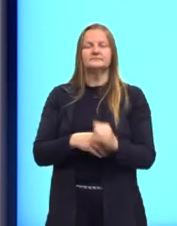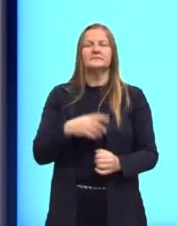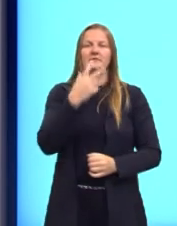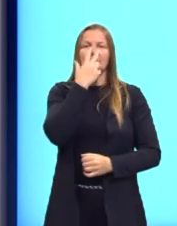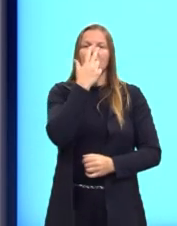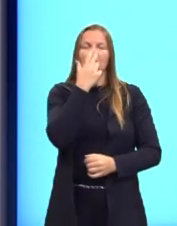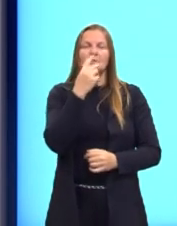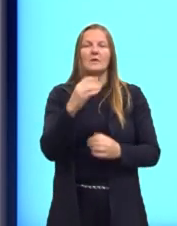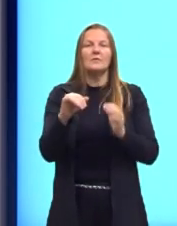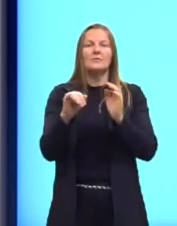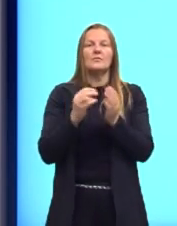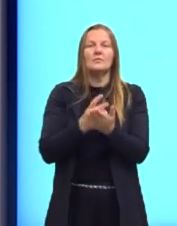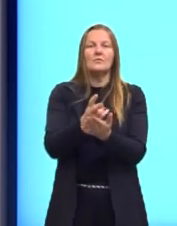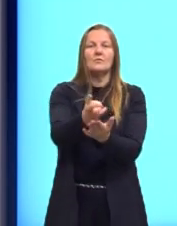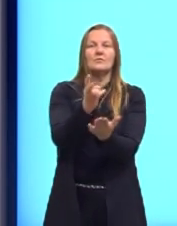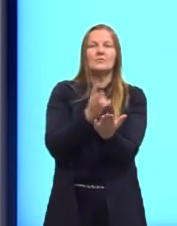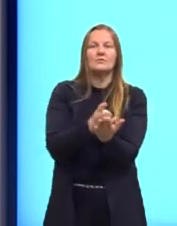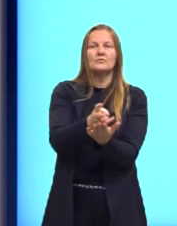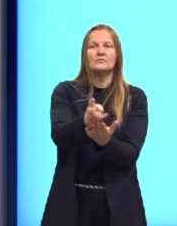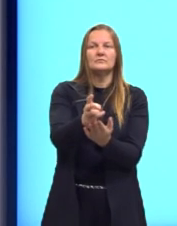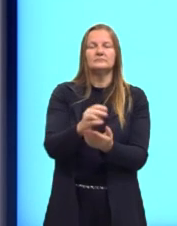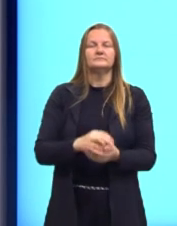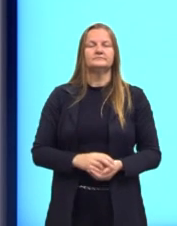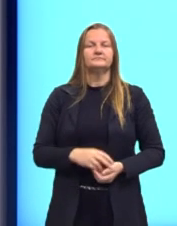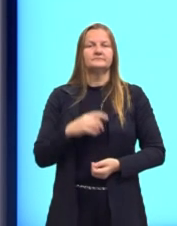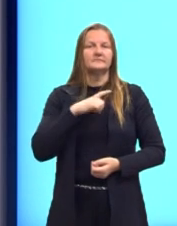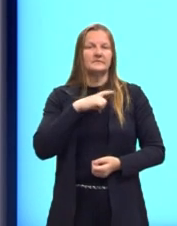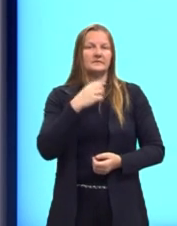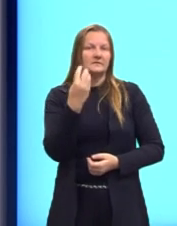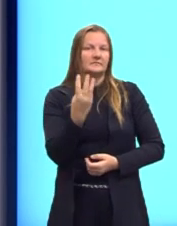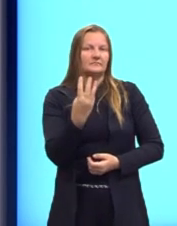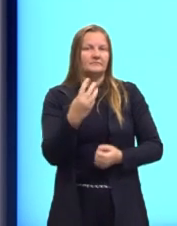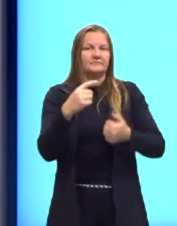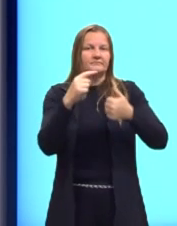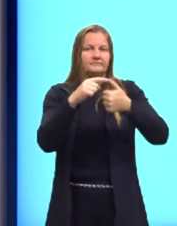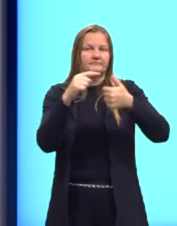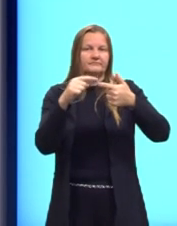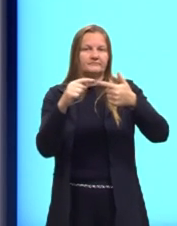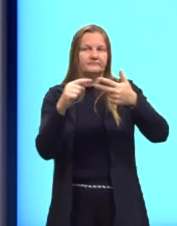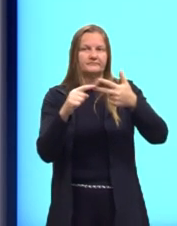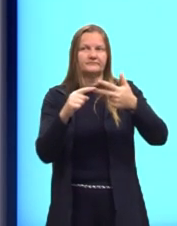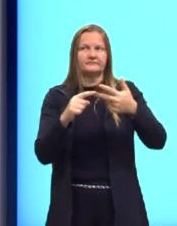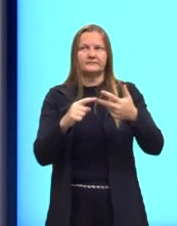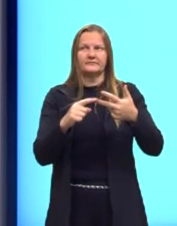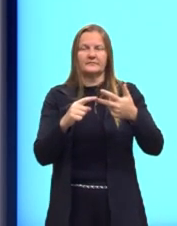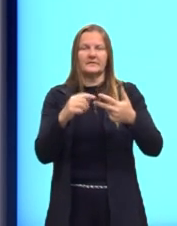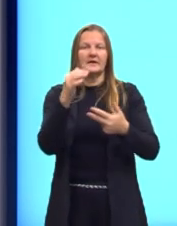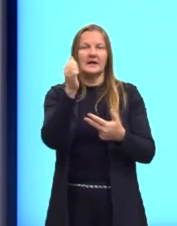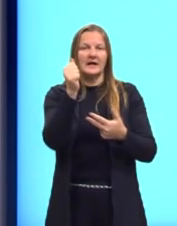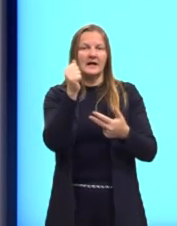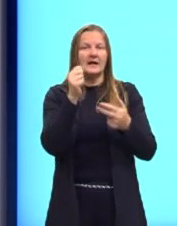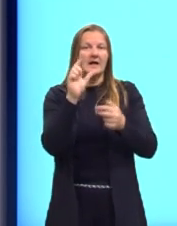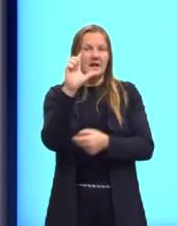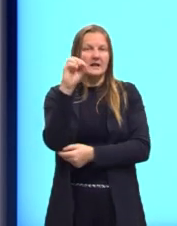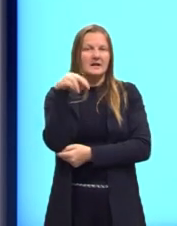função constante. Então, nós vimos 3, né? Bem rapidinho. A função linear, quando o